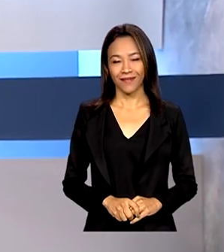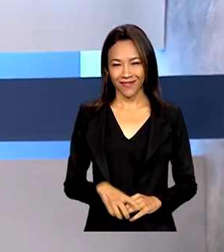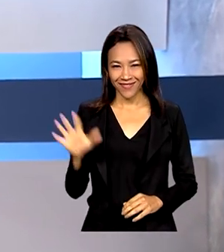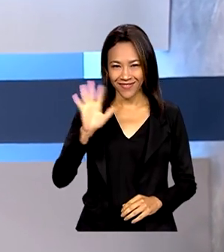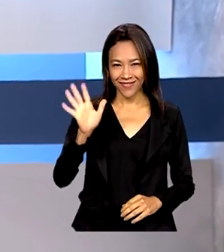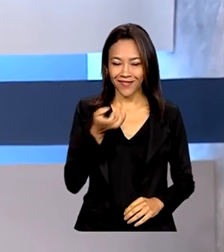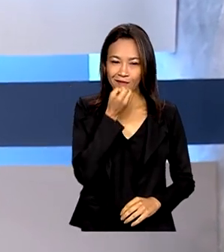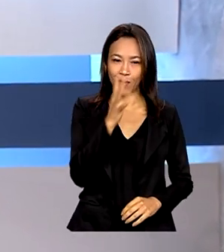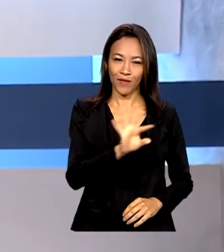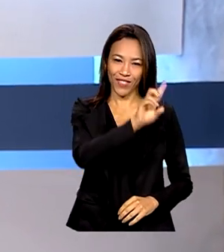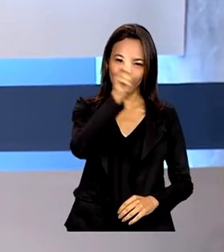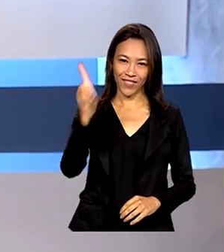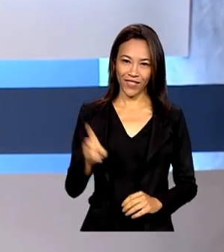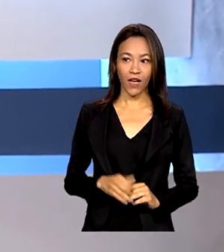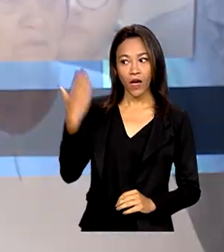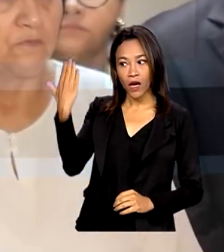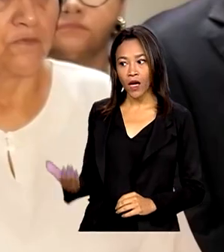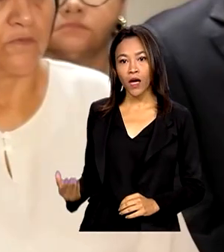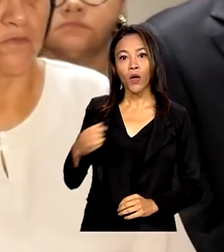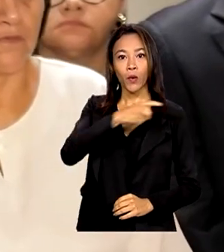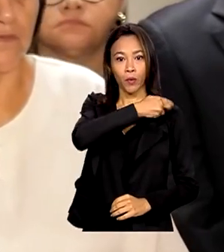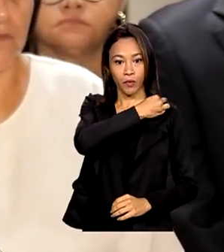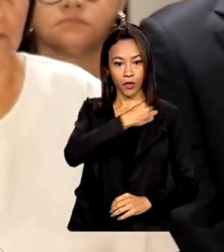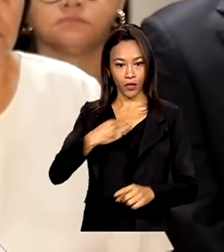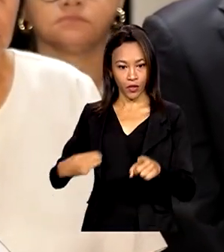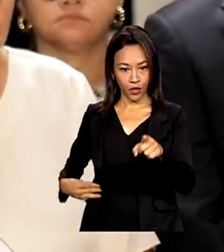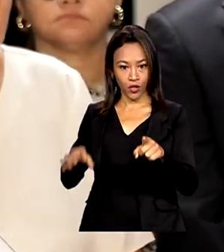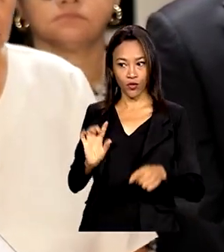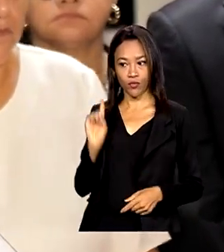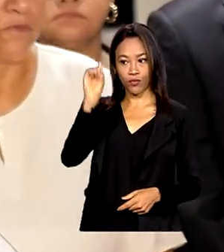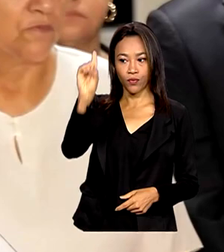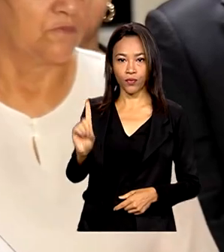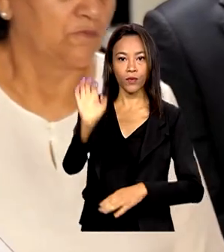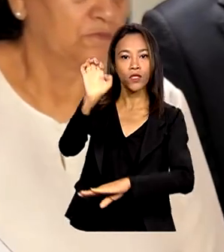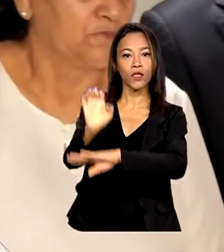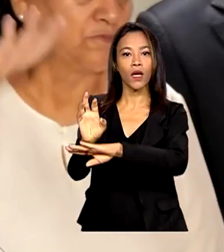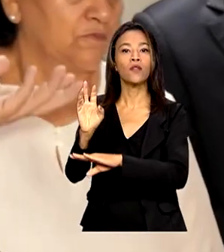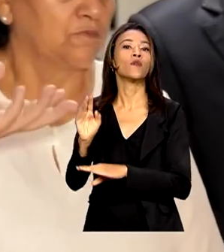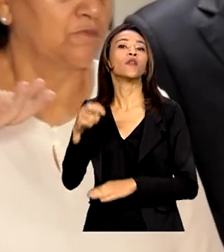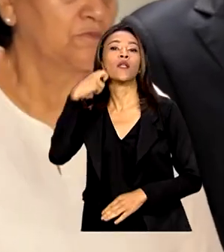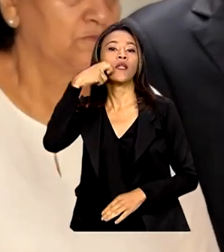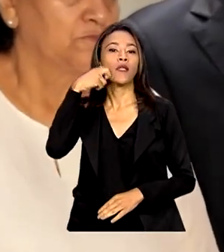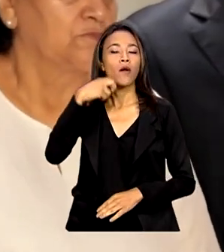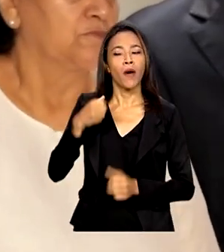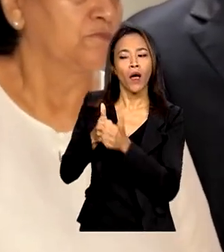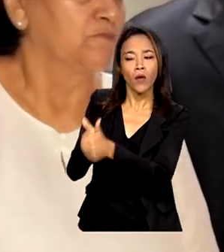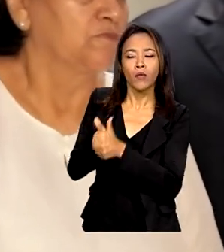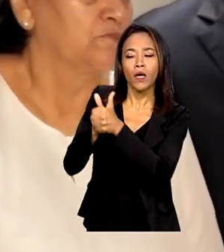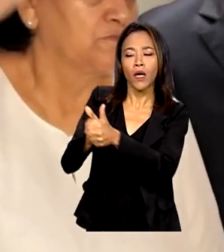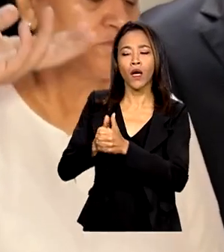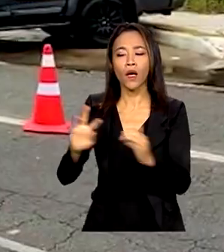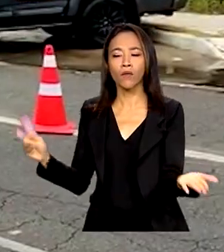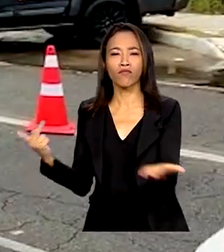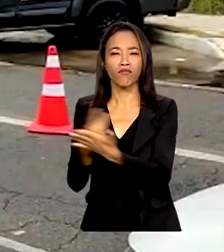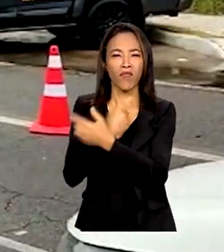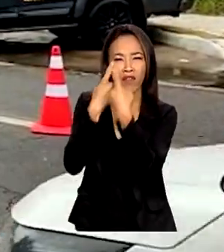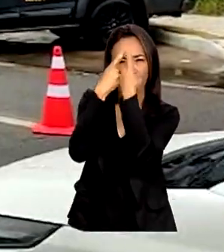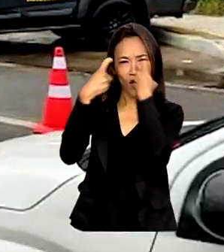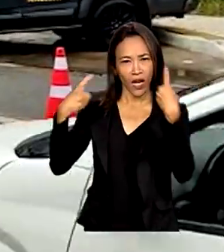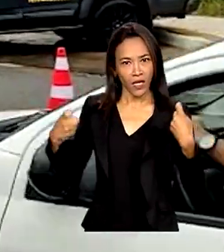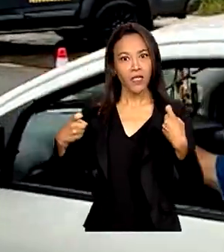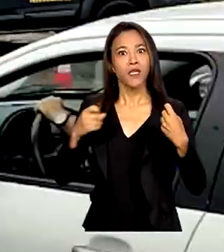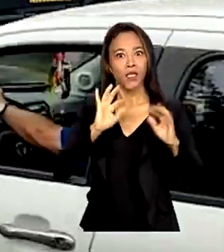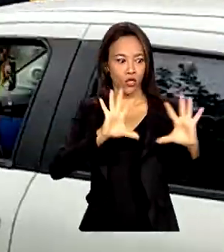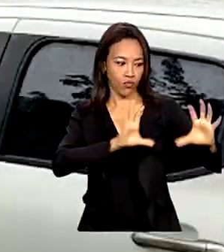Olá, bom dia. Ministro Flávio Dino está em Natal para acompanhar a situação de violência no Rio Grande do Norte e o